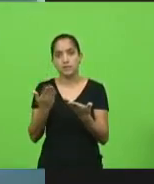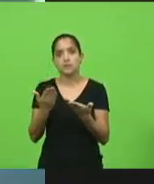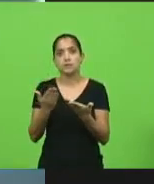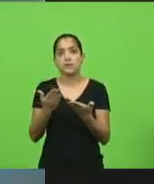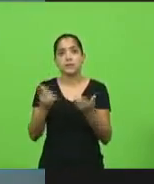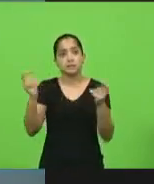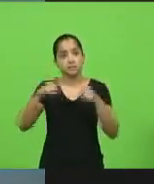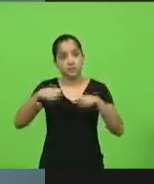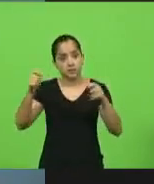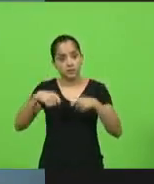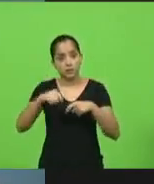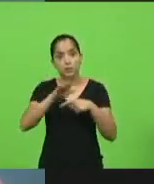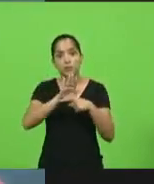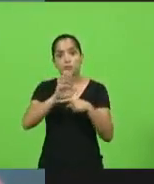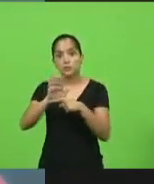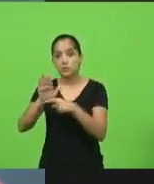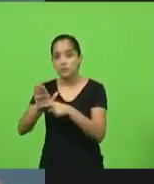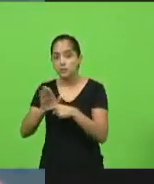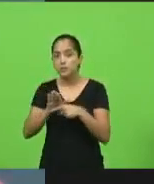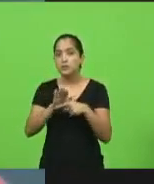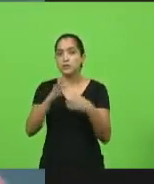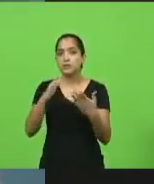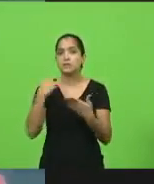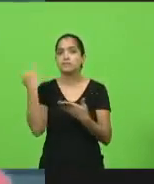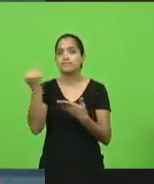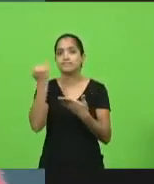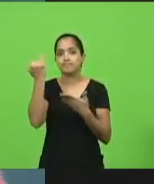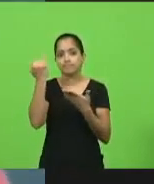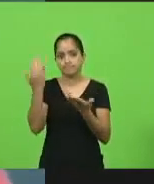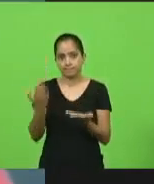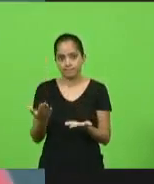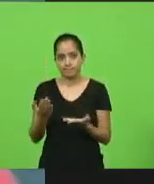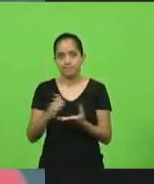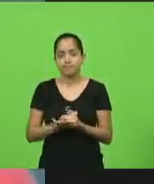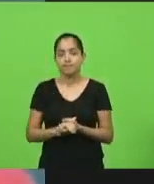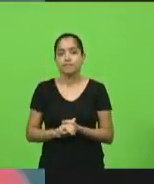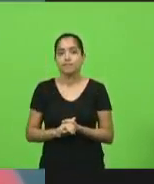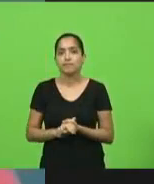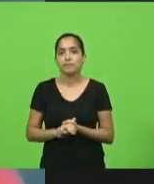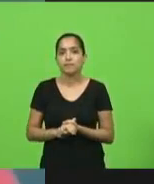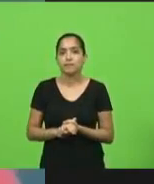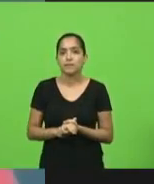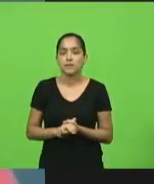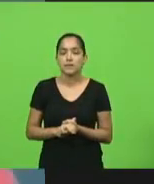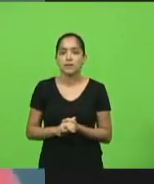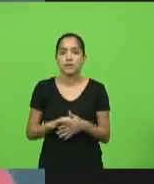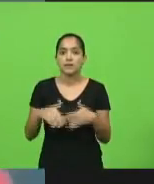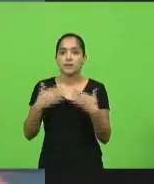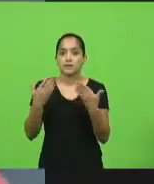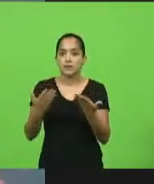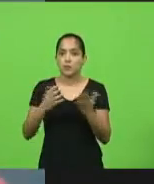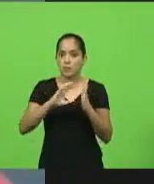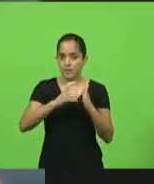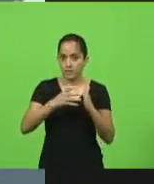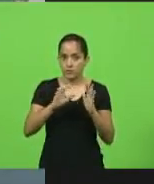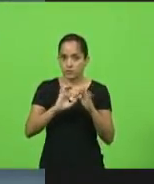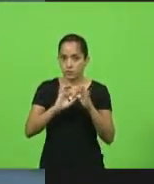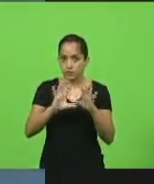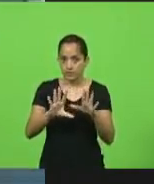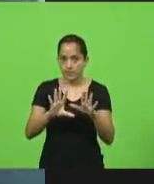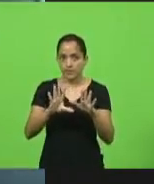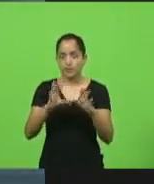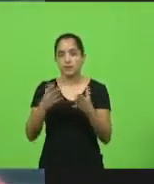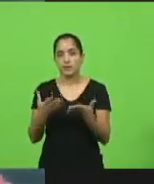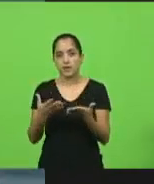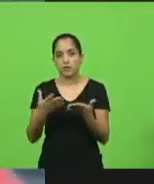contribuído muito para levar a importância de Santa Catarina no Senado Nacional. Então, o Partido Liberal faz